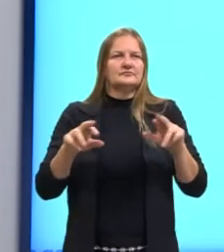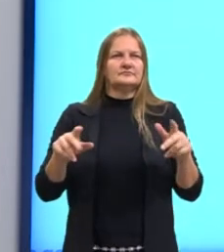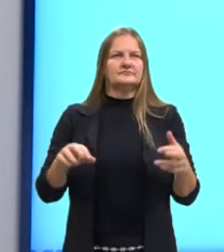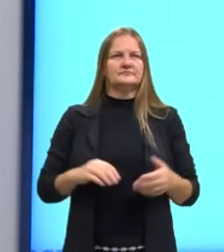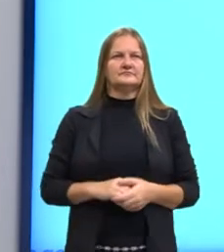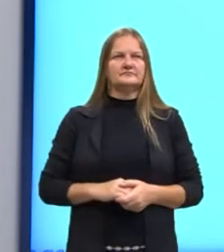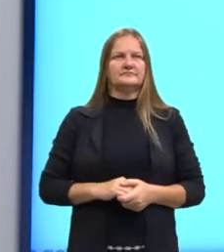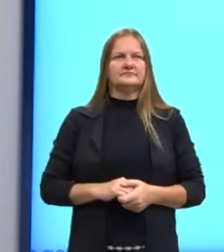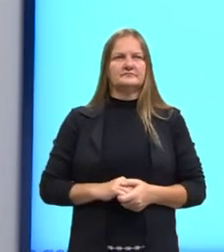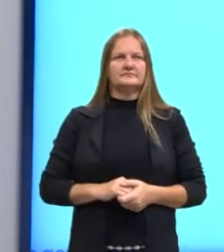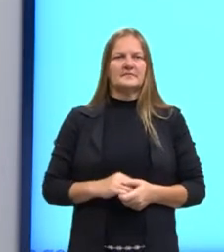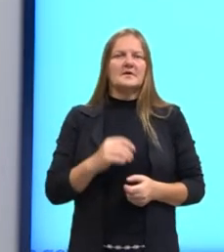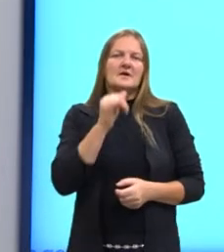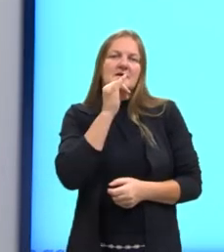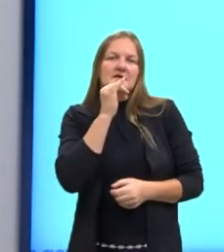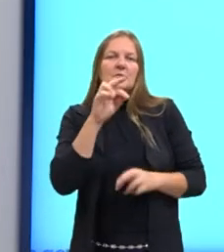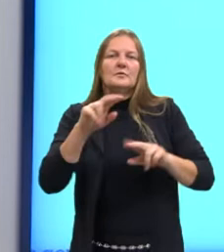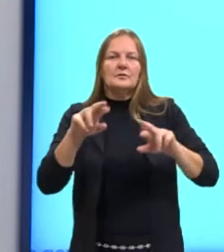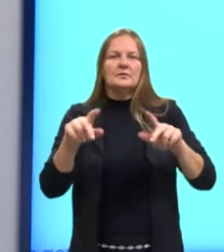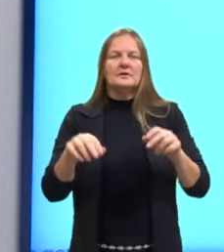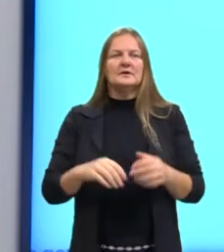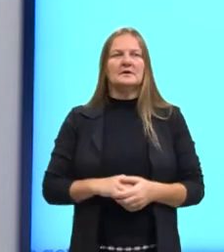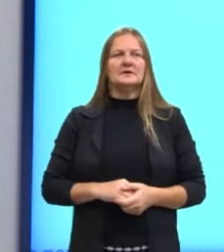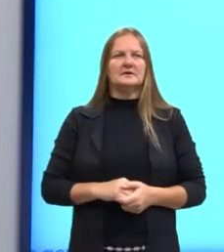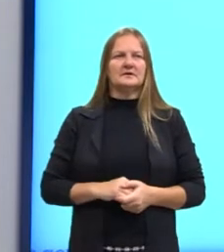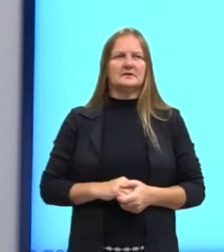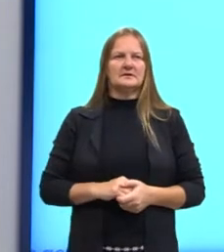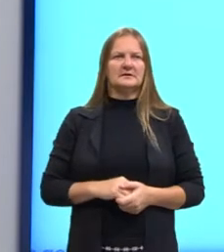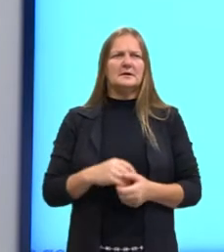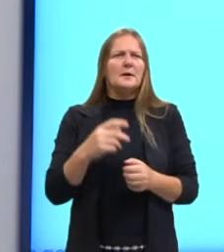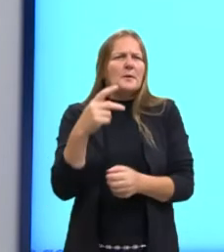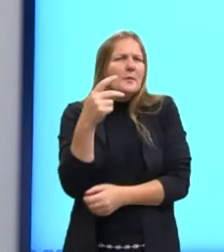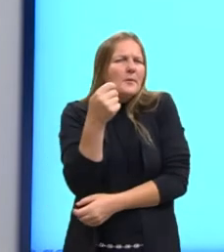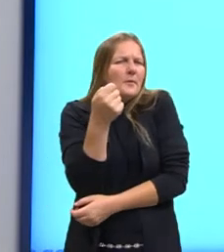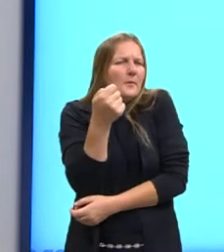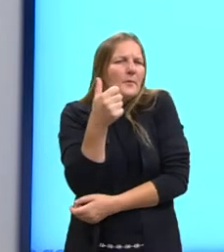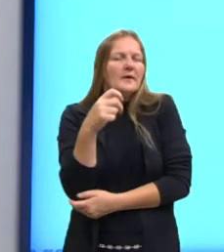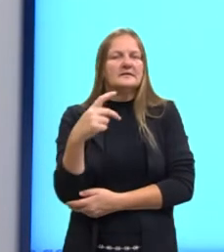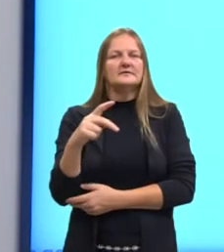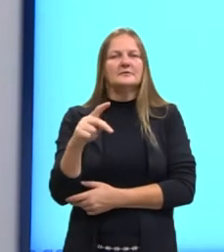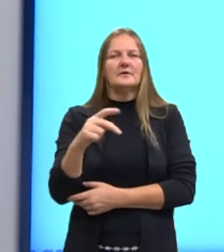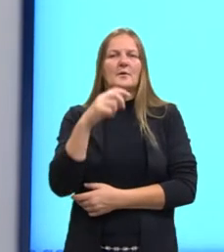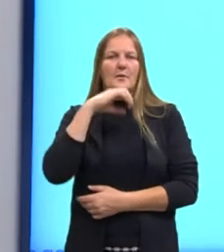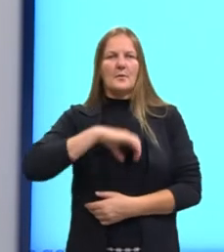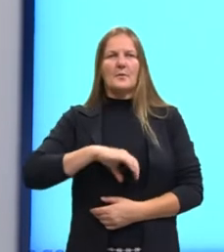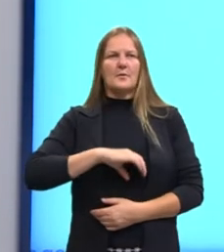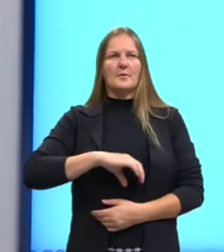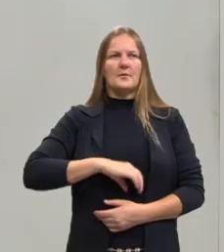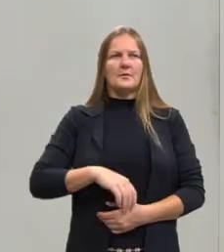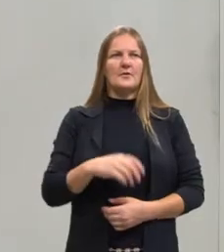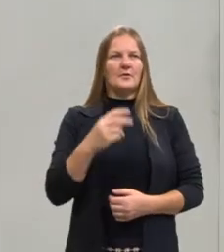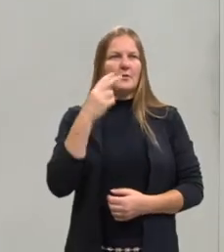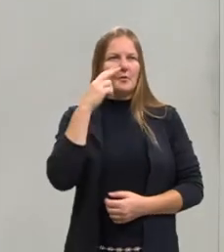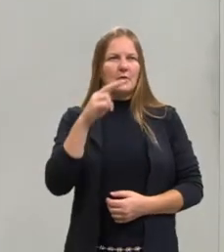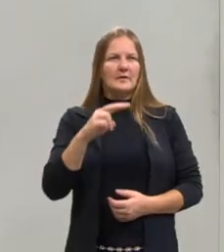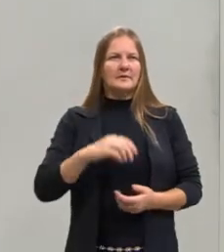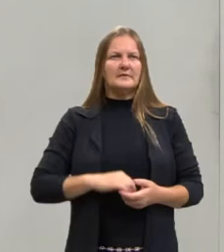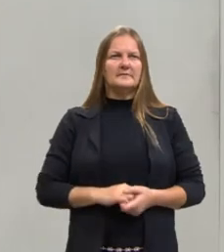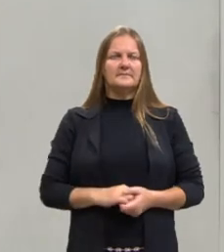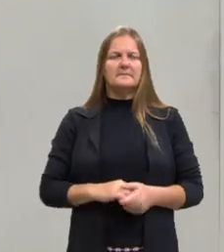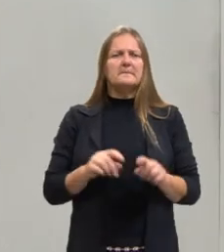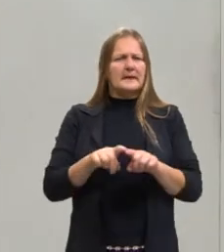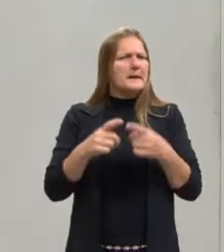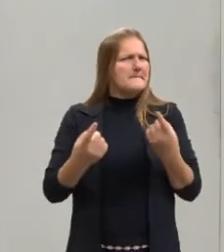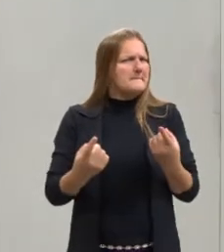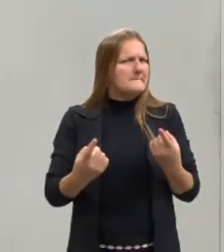E vou colocar alguns exemplos de palavras que são palavras muito parecidas com português. Gente, mas